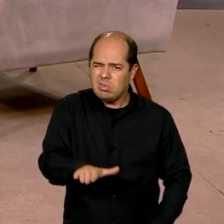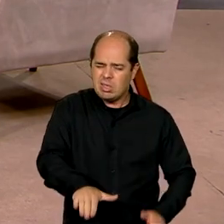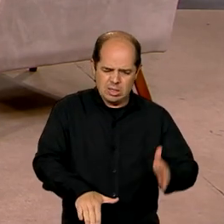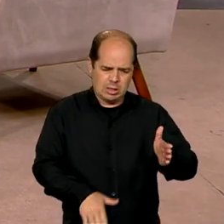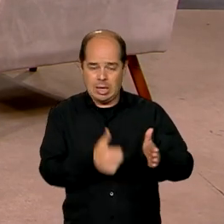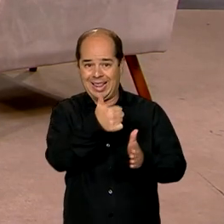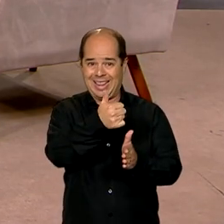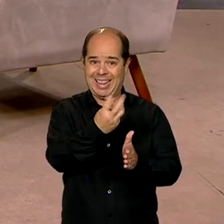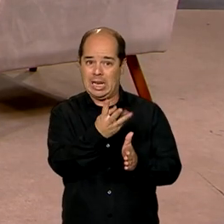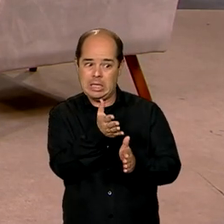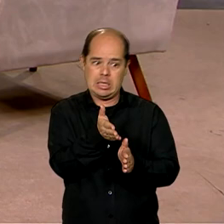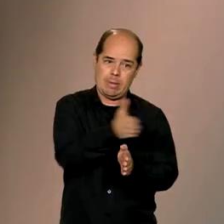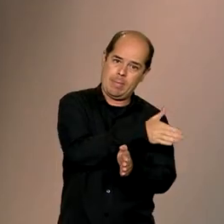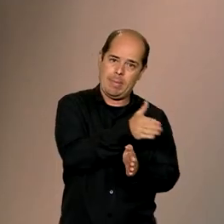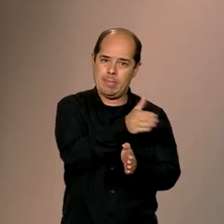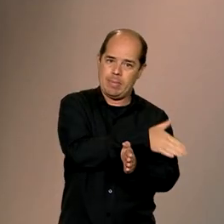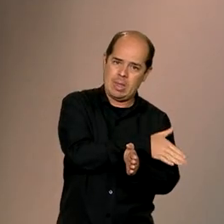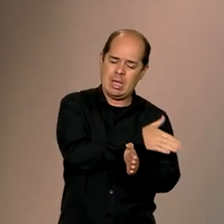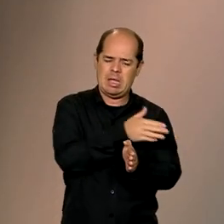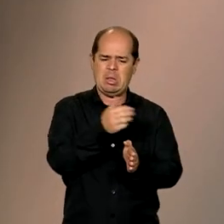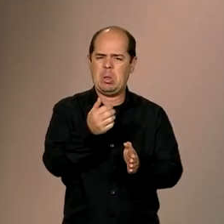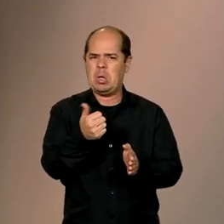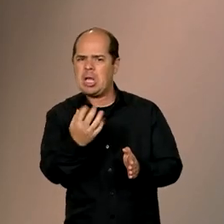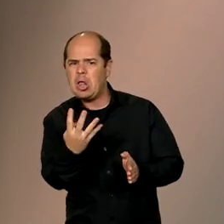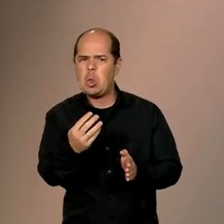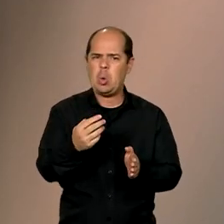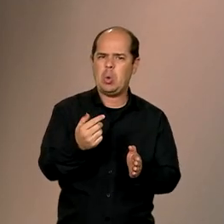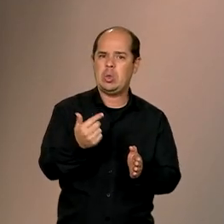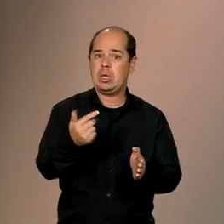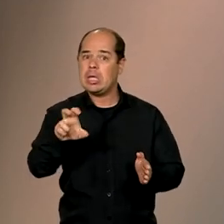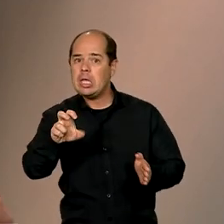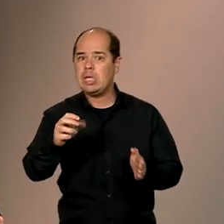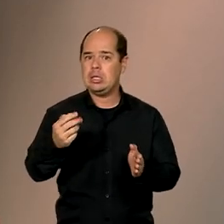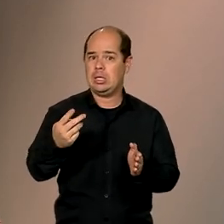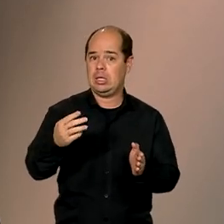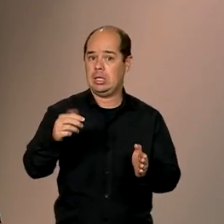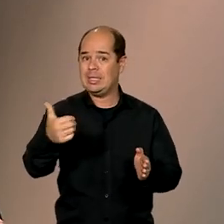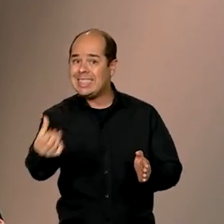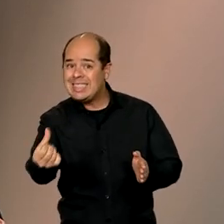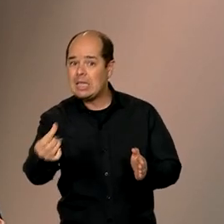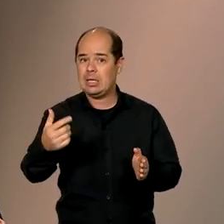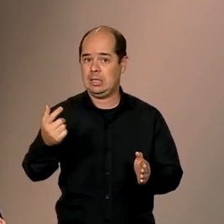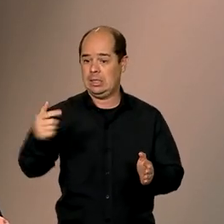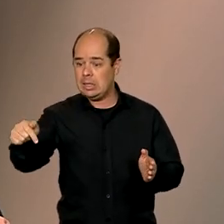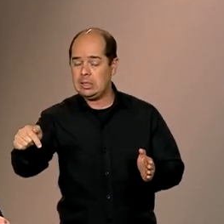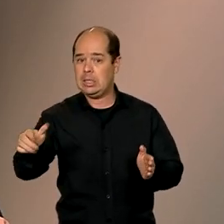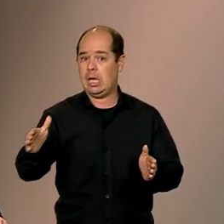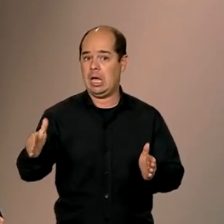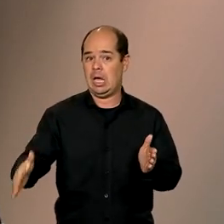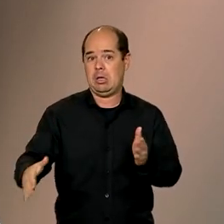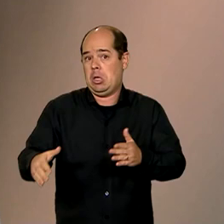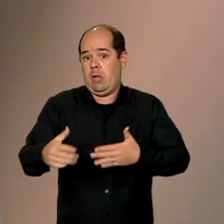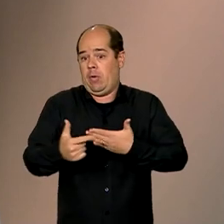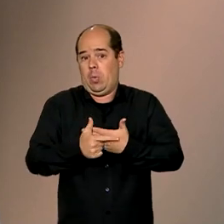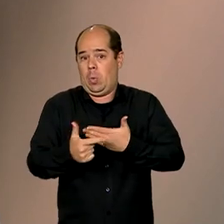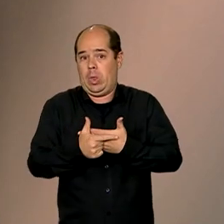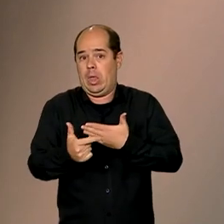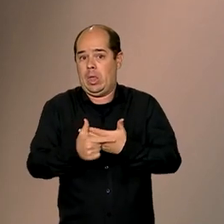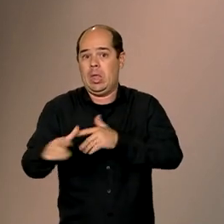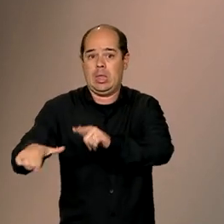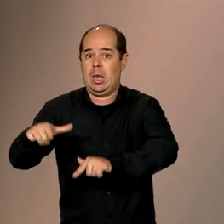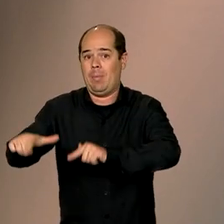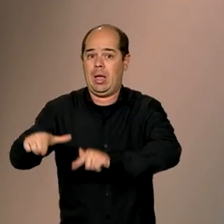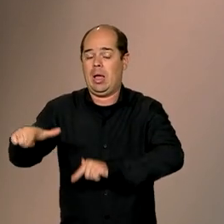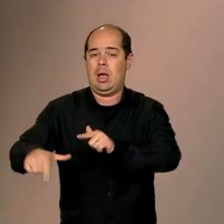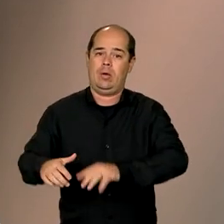de 13 anos de idade, 14, 15 anos, 16, 17, a depender da função, ele, inclusive, a partir dos 14, ele pode